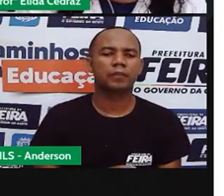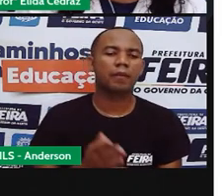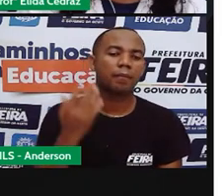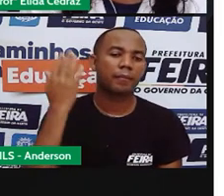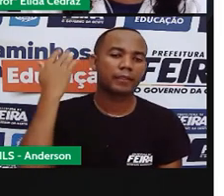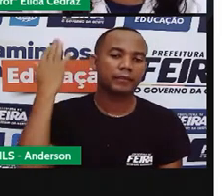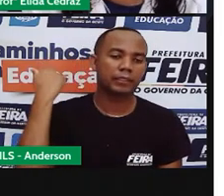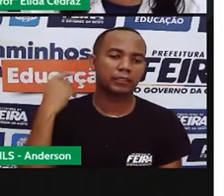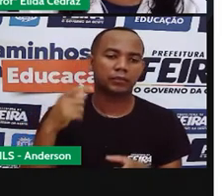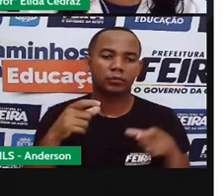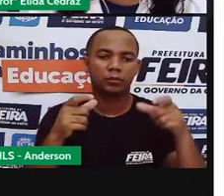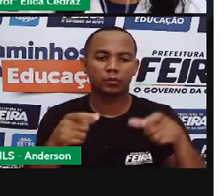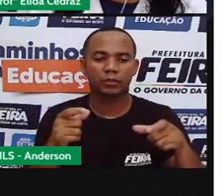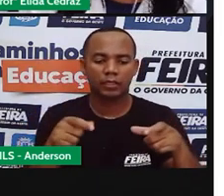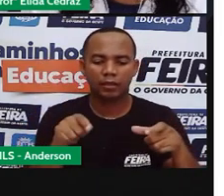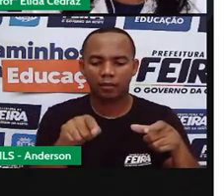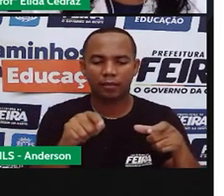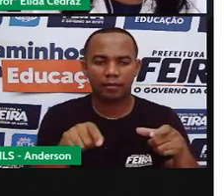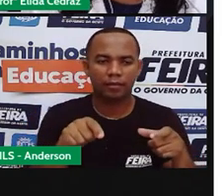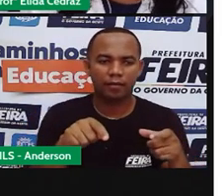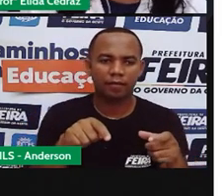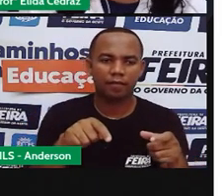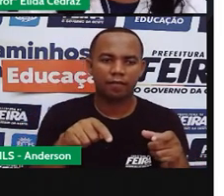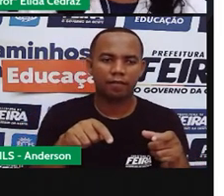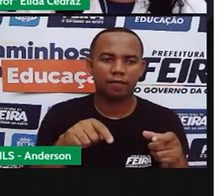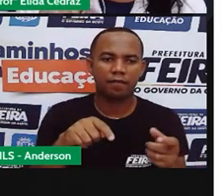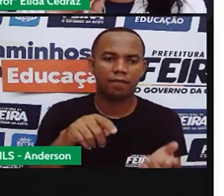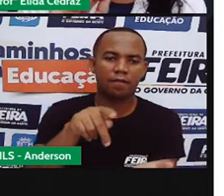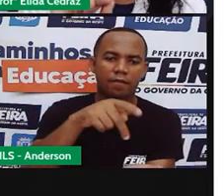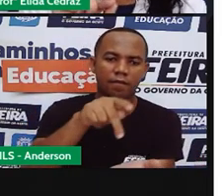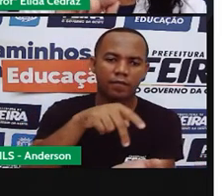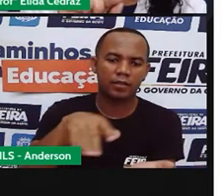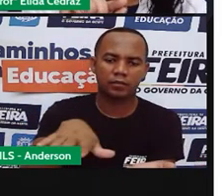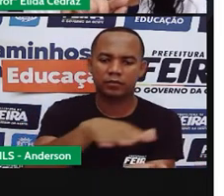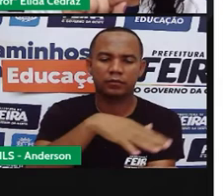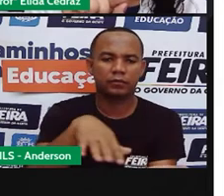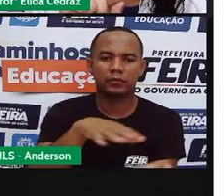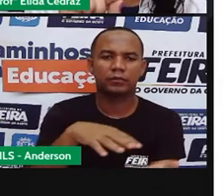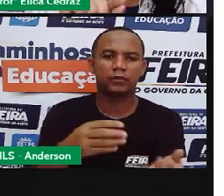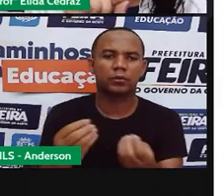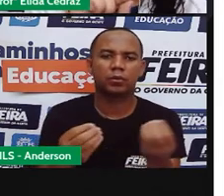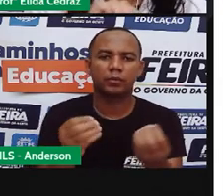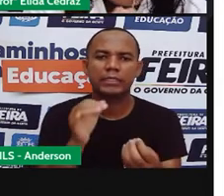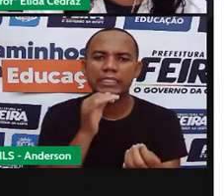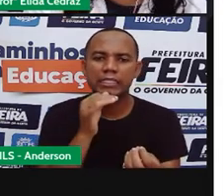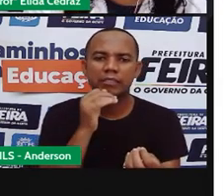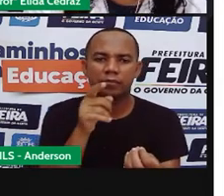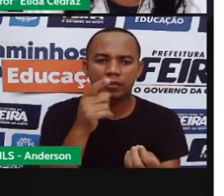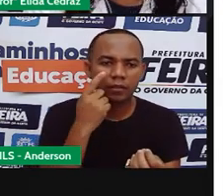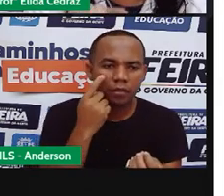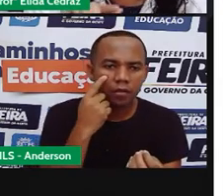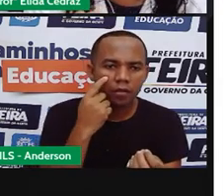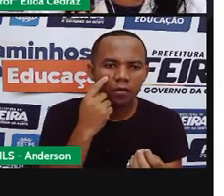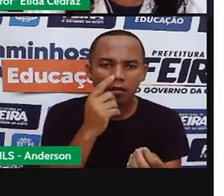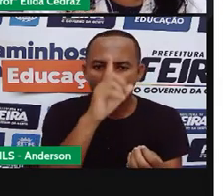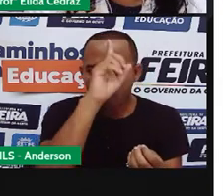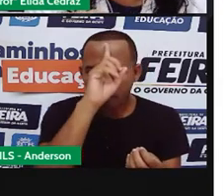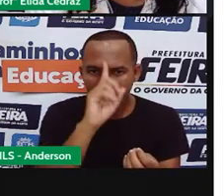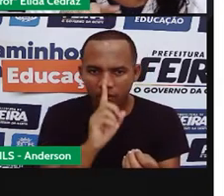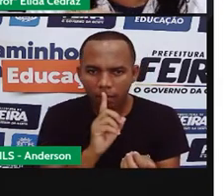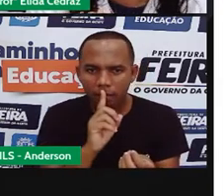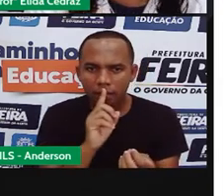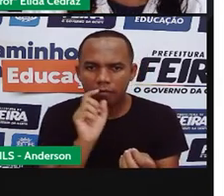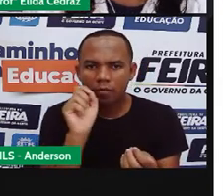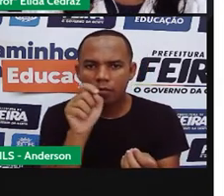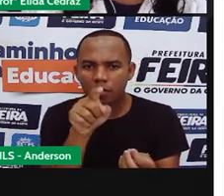feira funcionava na Jatulio Vargas. Aquele prédio amarelinho lá atrás. Aquele ali é onde